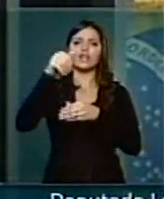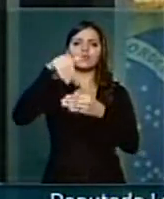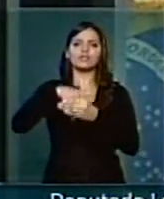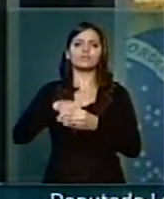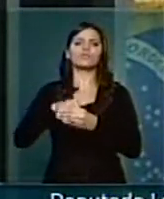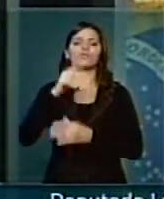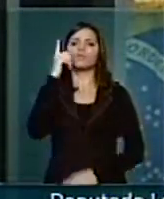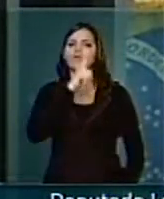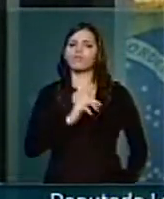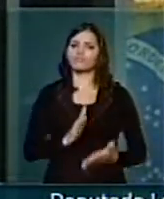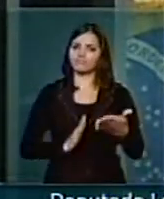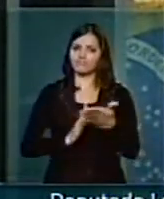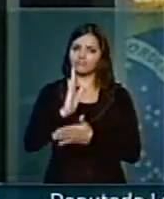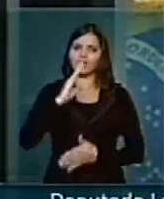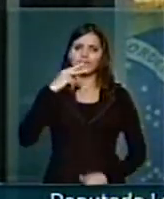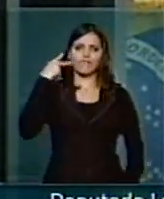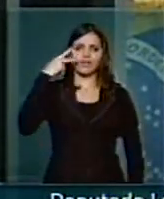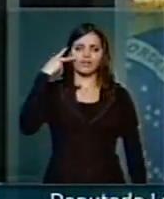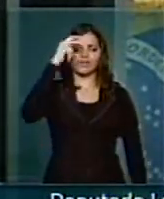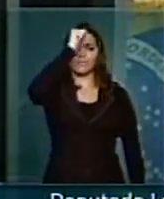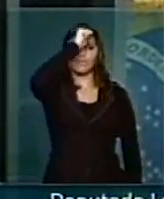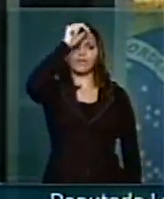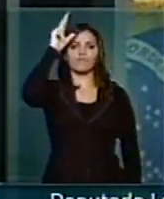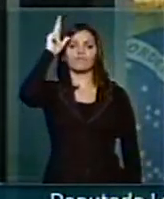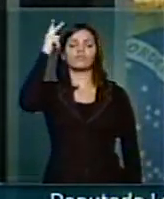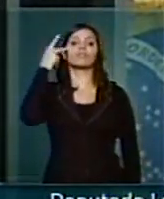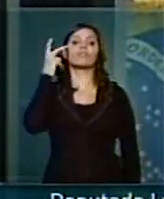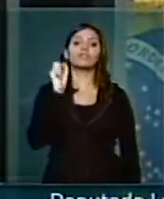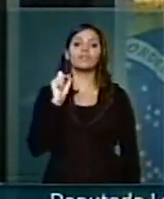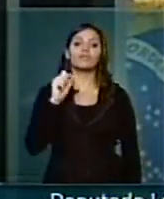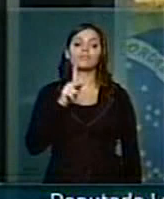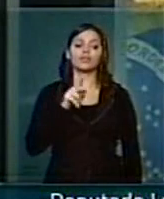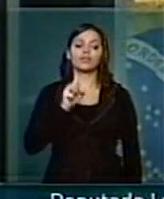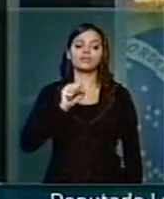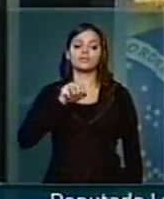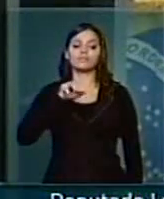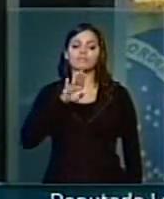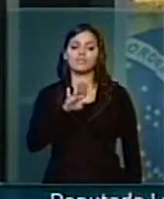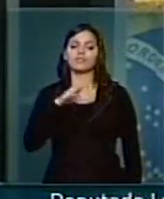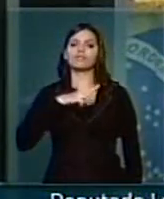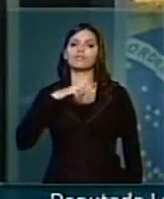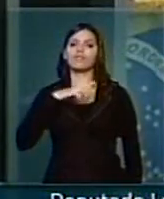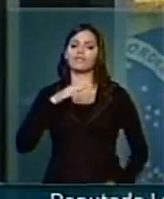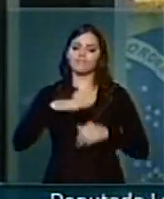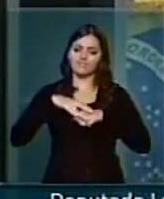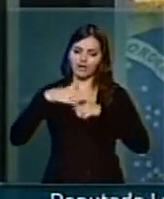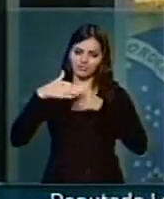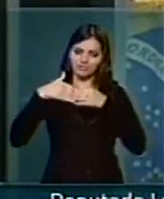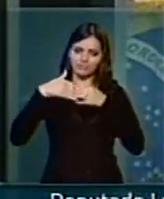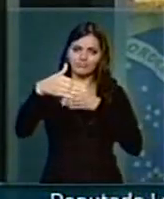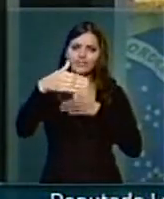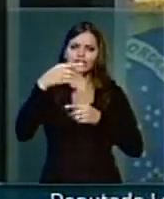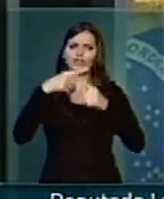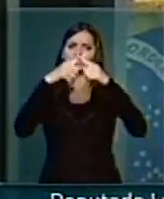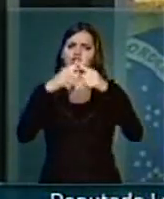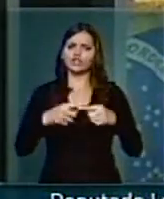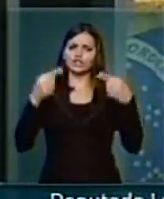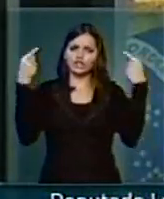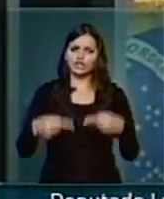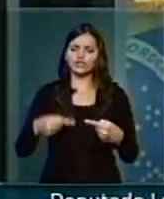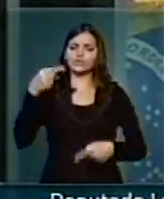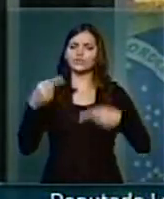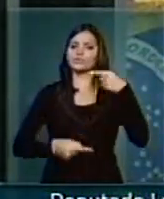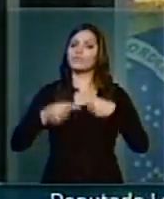elegendo o maior número de vereadores e prefeitos, para que nós tenhamos daqui mais uns dias a grande discussão do